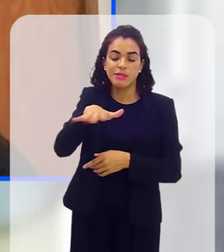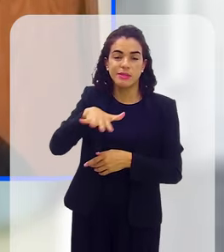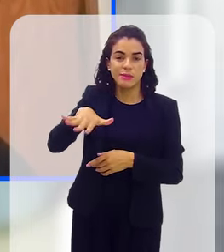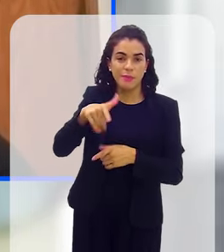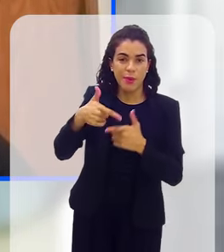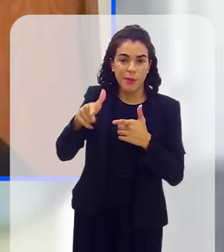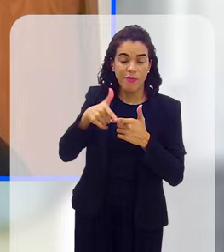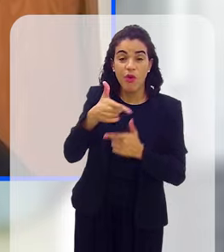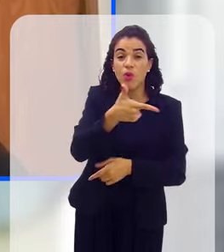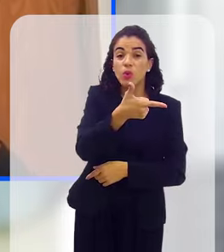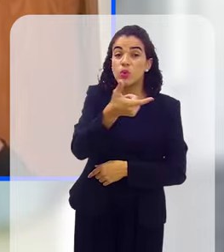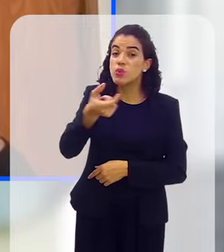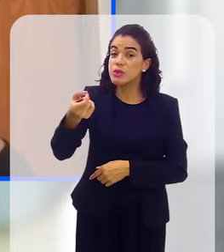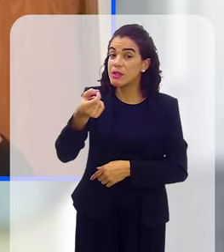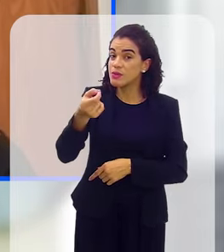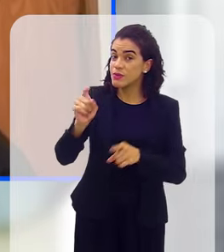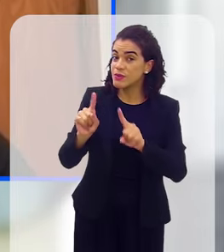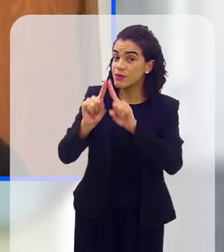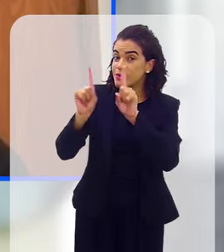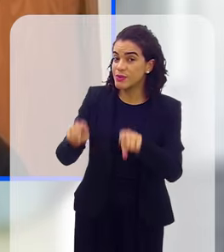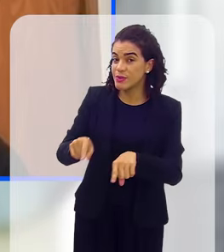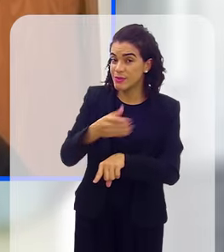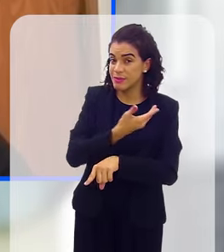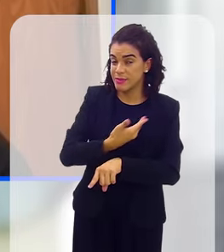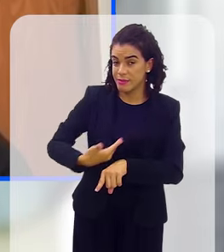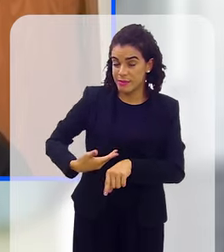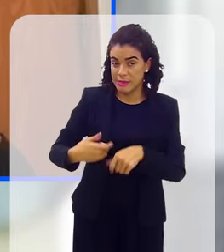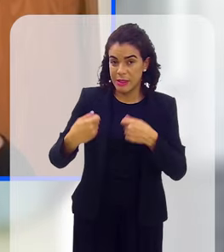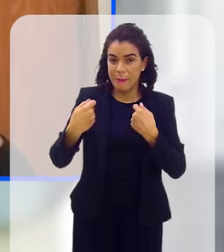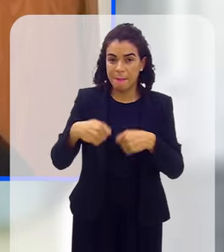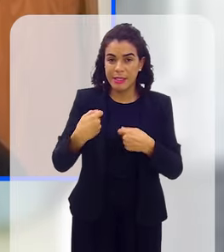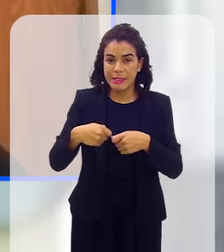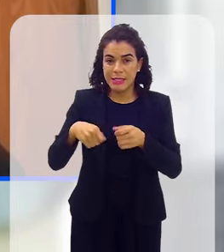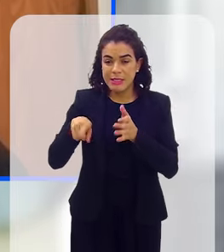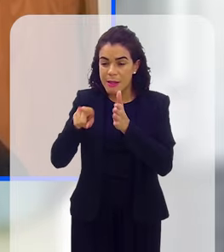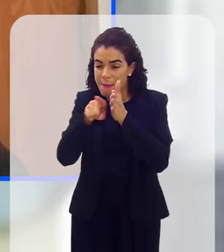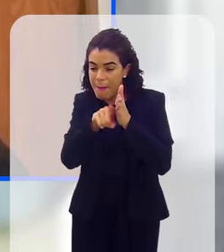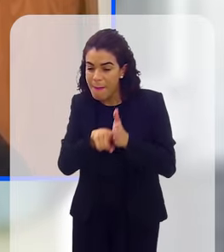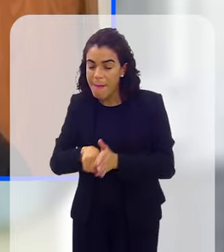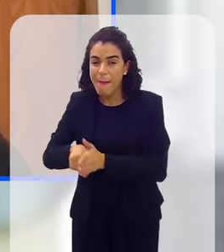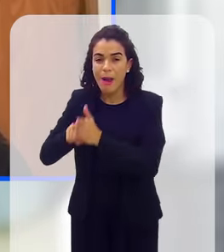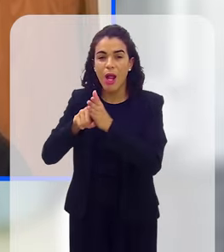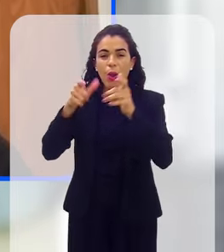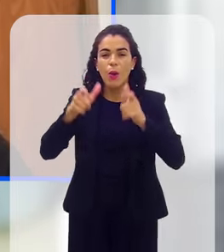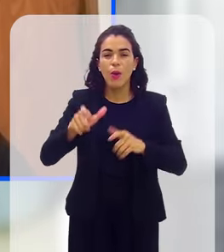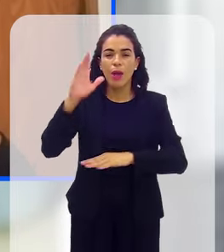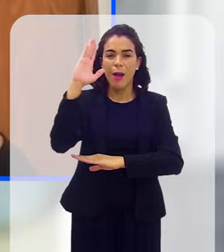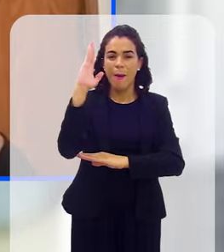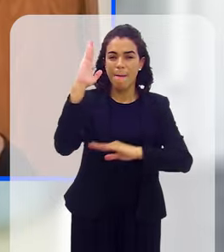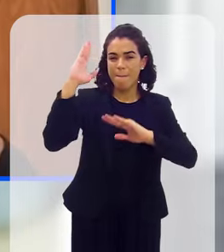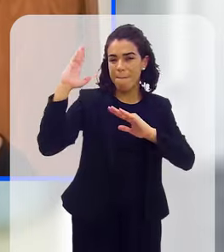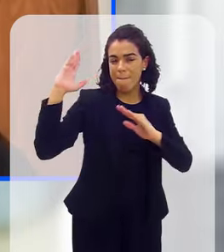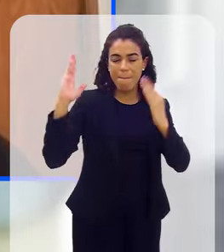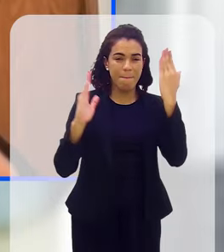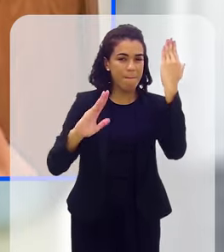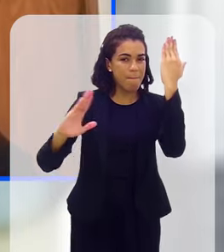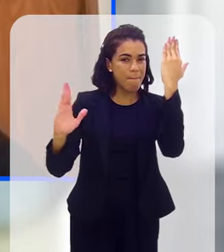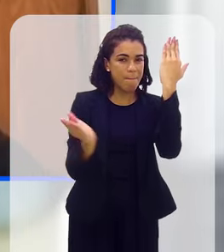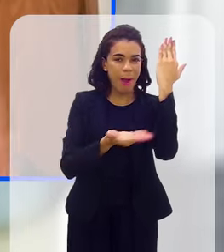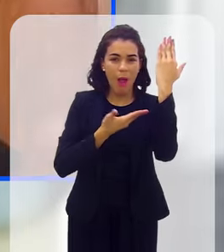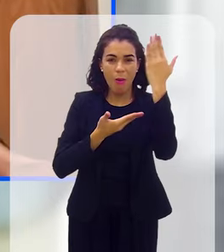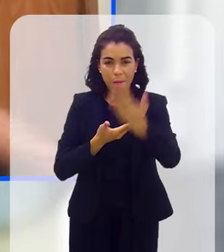agentes públicos, porque demanda inspecionar madeireiras, demanda inspecionar